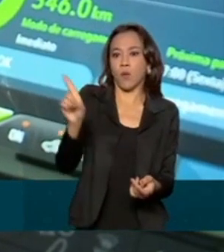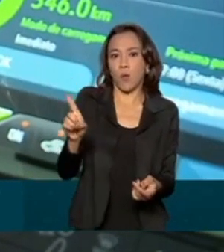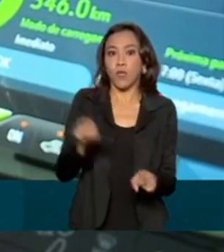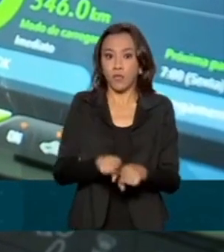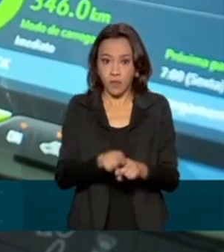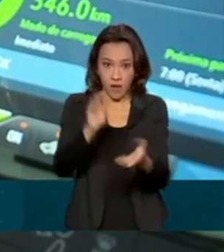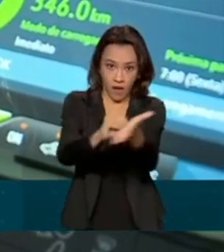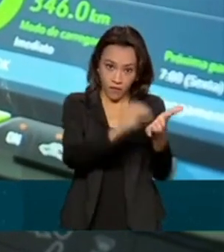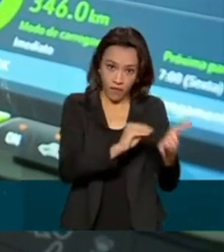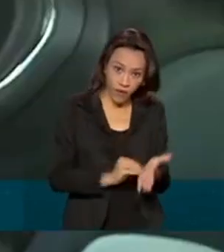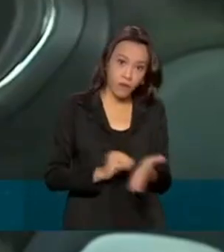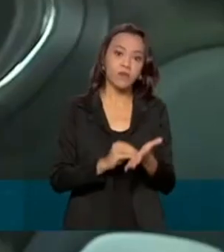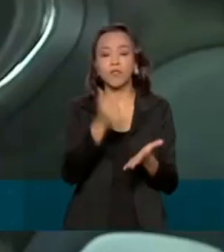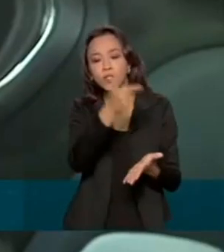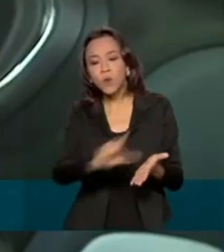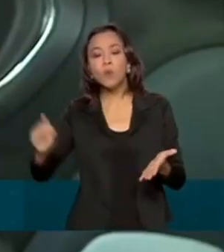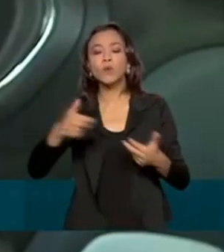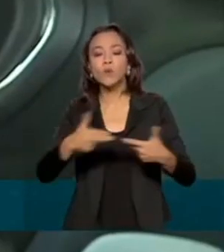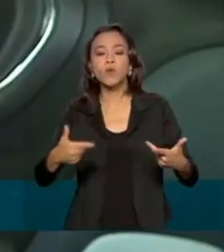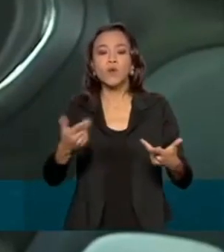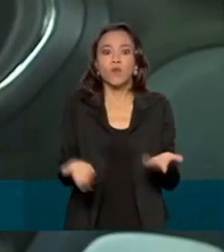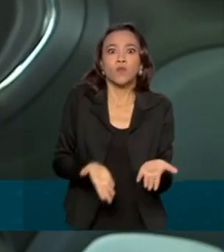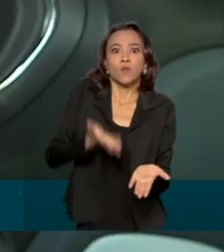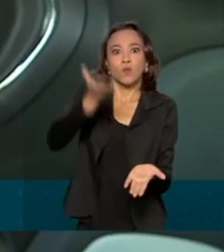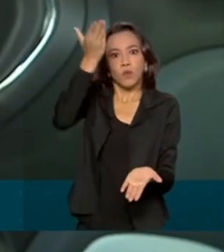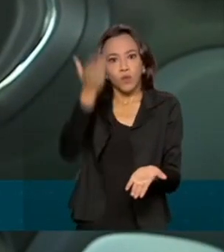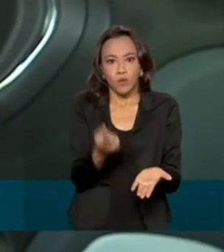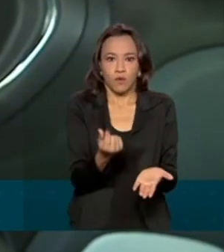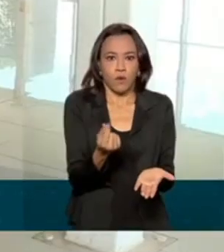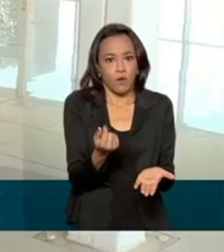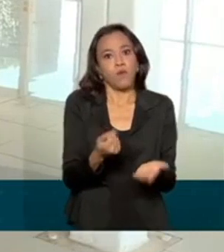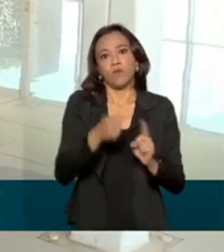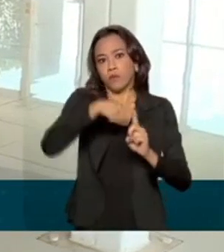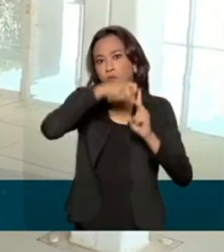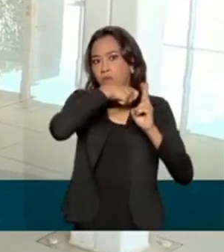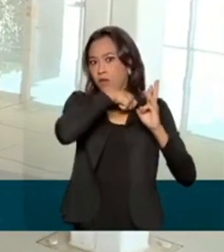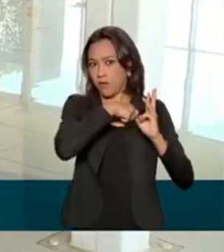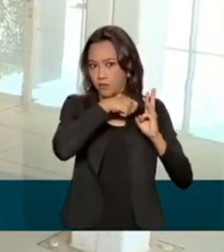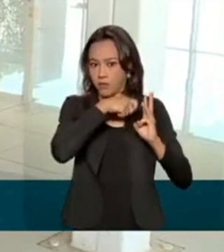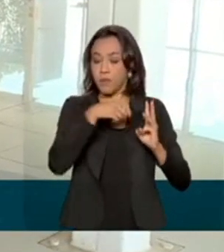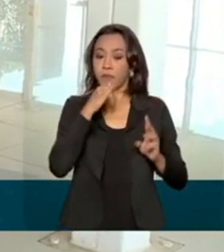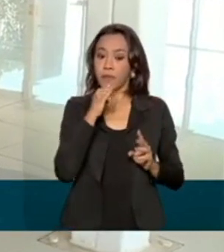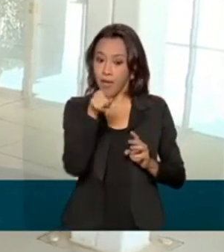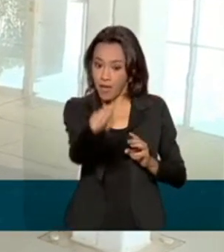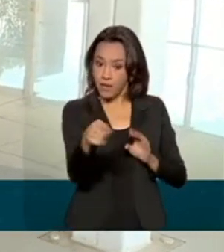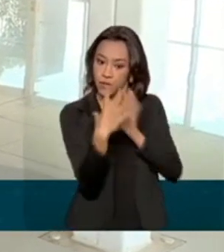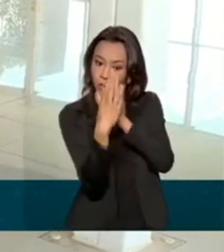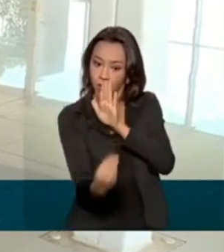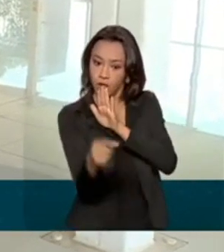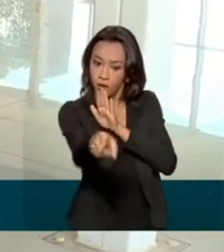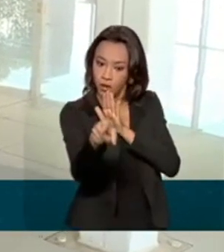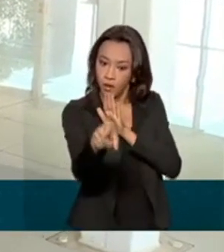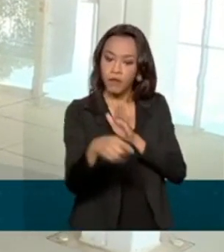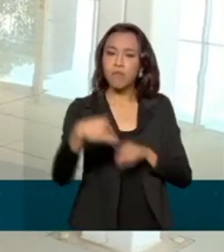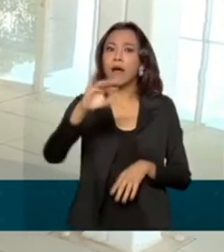causa da pandemia de covid-19, os valores subiram ainda mais nos últimos meses. Esse modelo, por exemplo, custa mais de